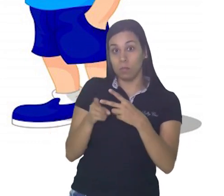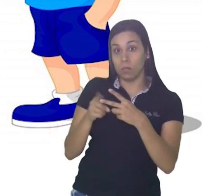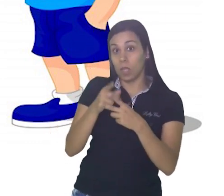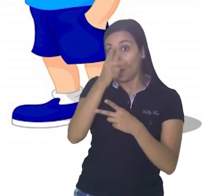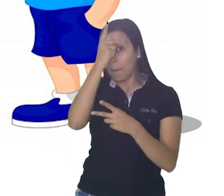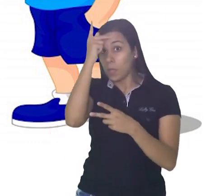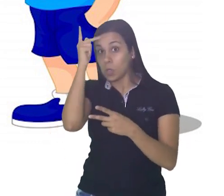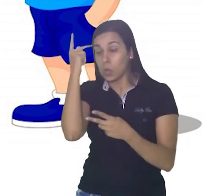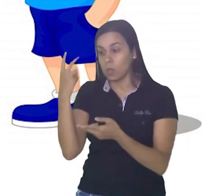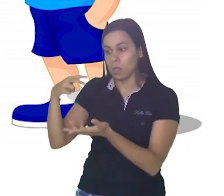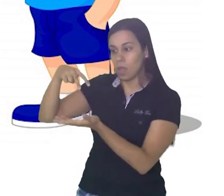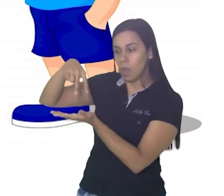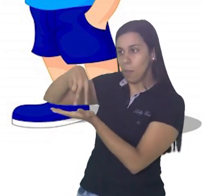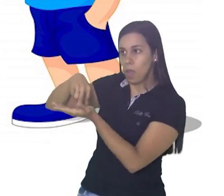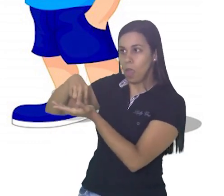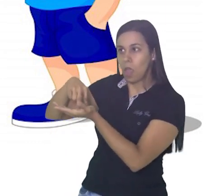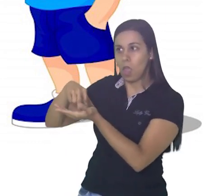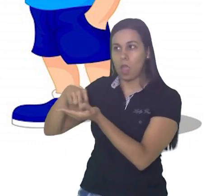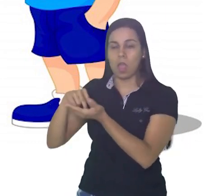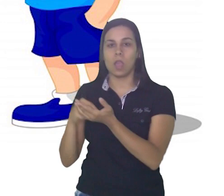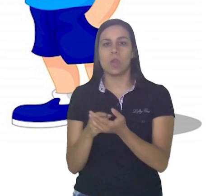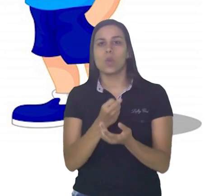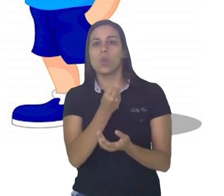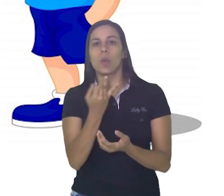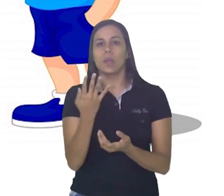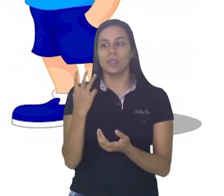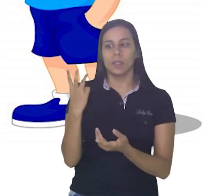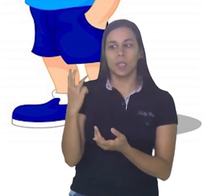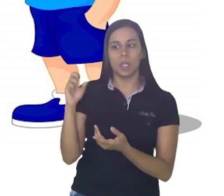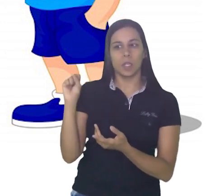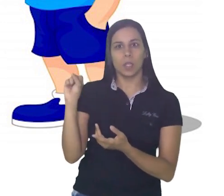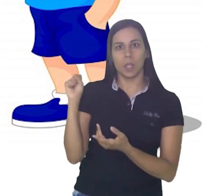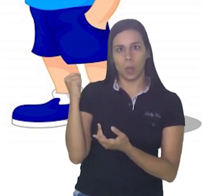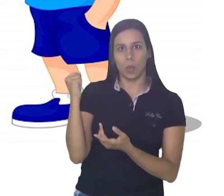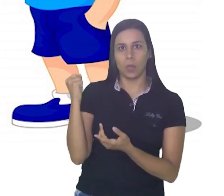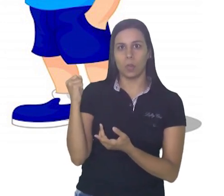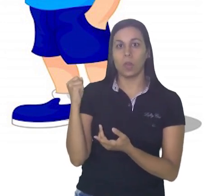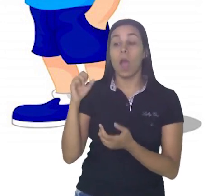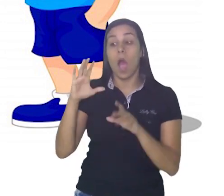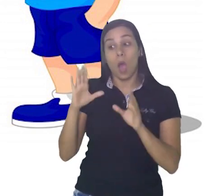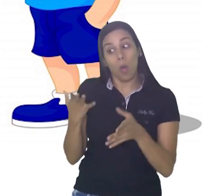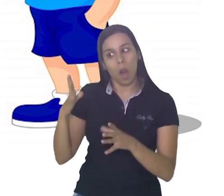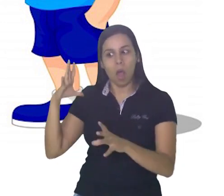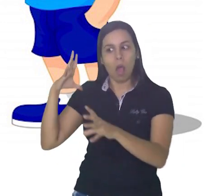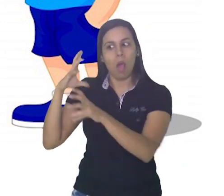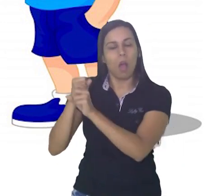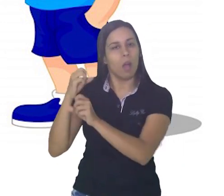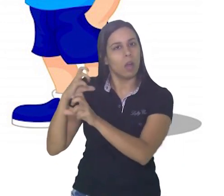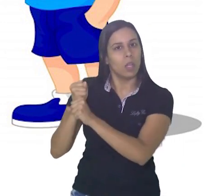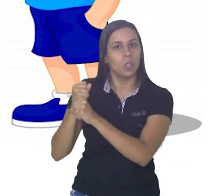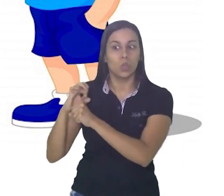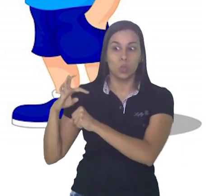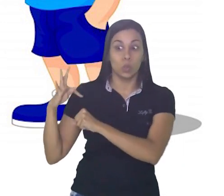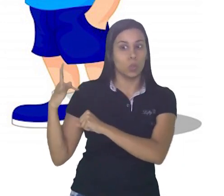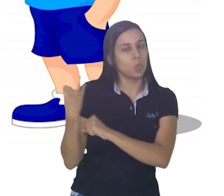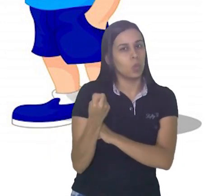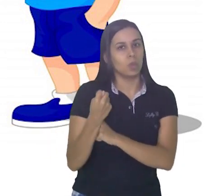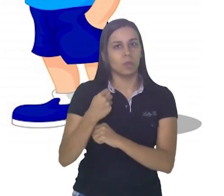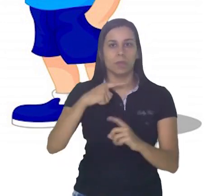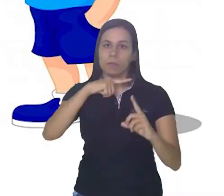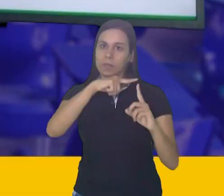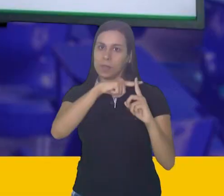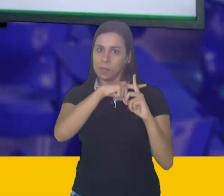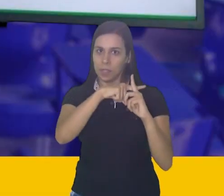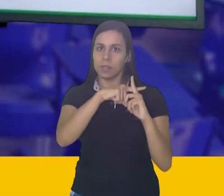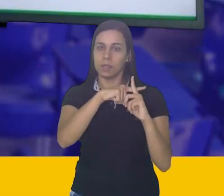o número que indica os passageiros em pé. E aqui, nós temos o total de 87 passageiros.